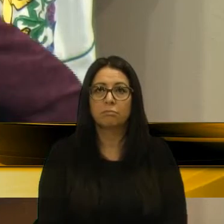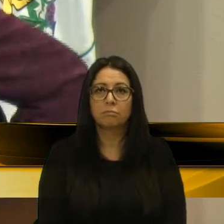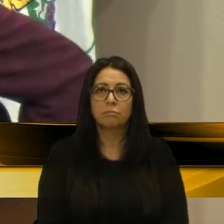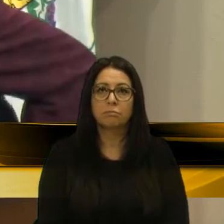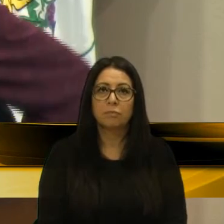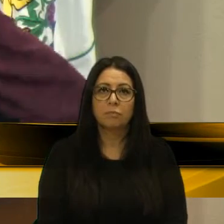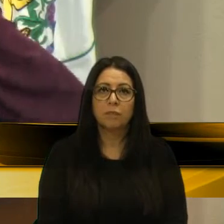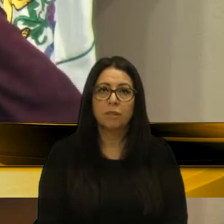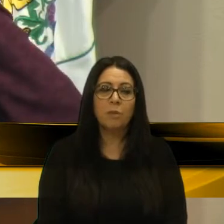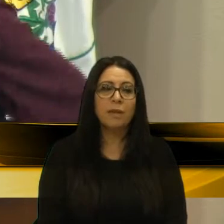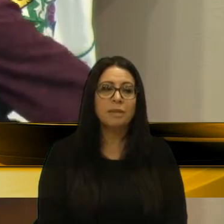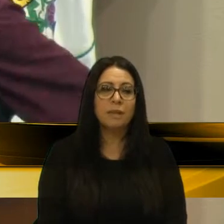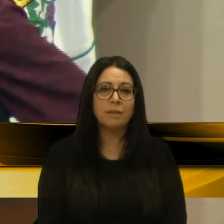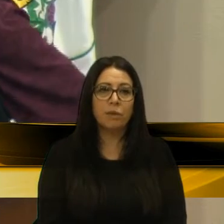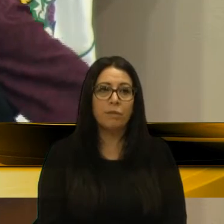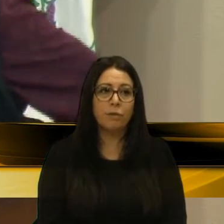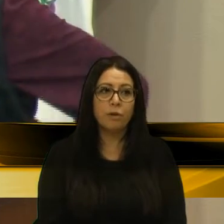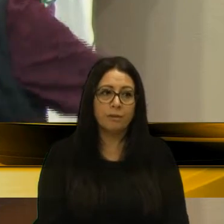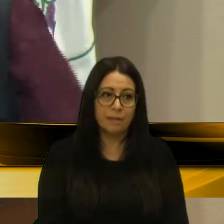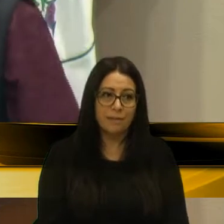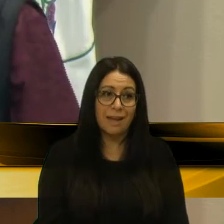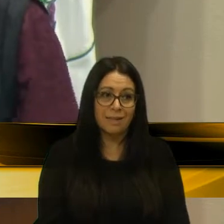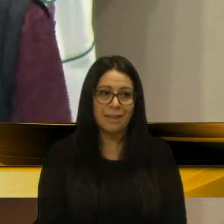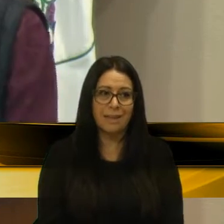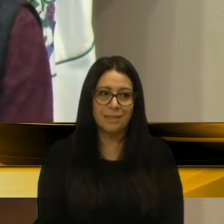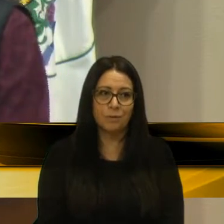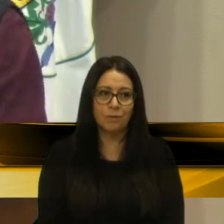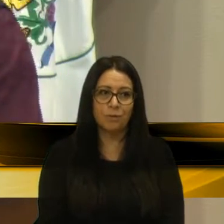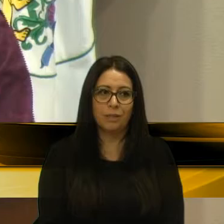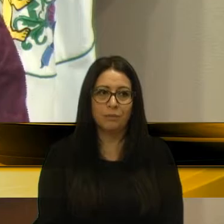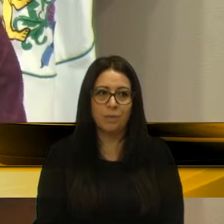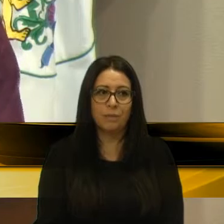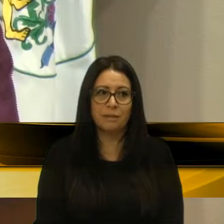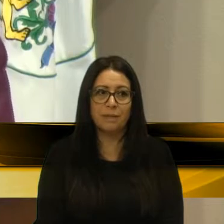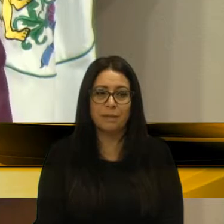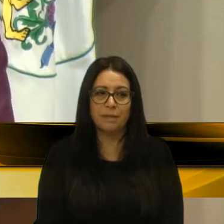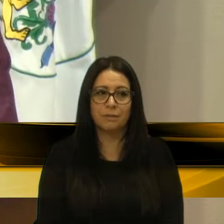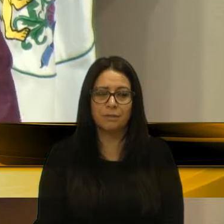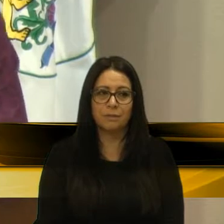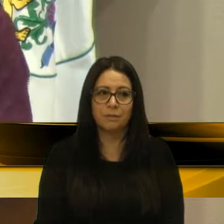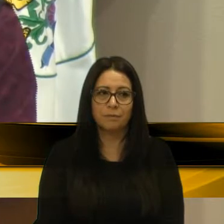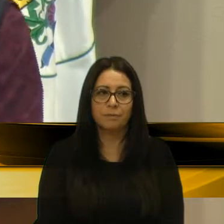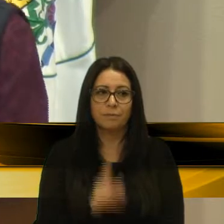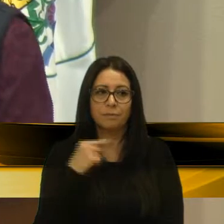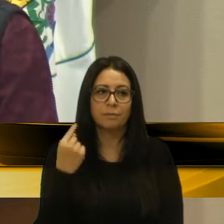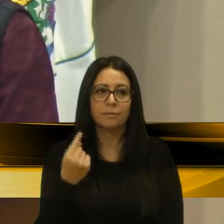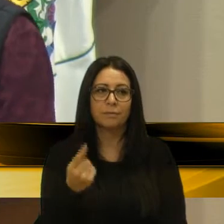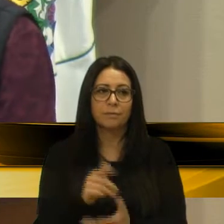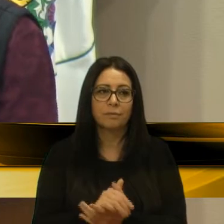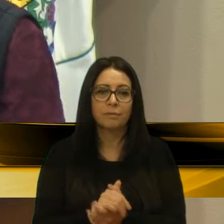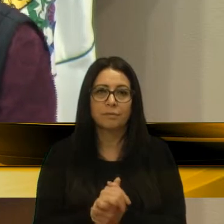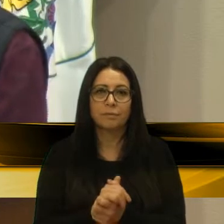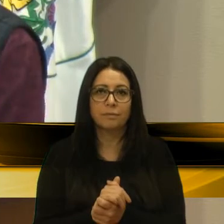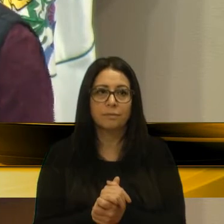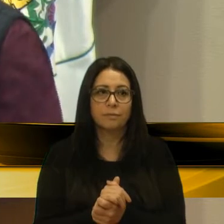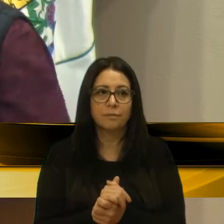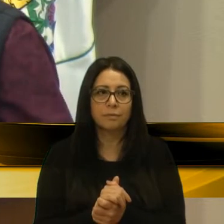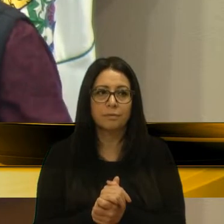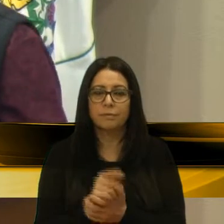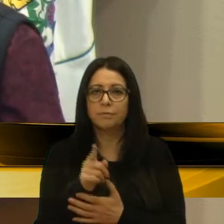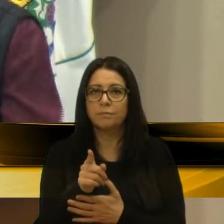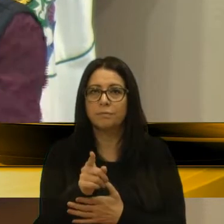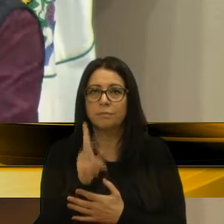comunidade de Caxias do Sul. E eu também, ontem,